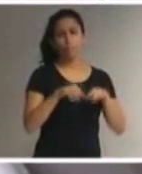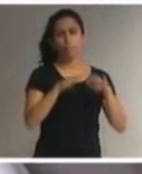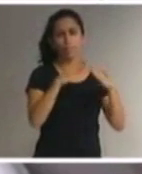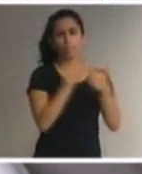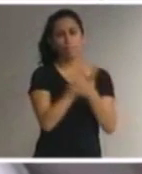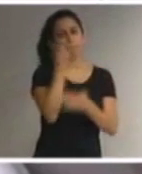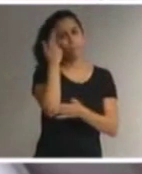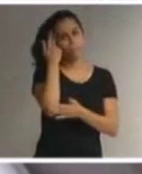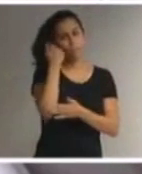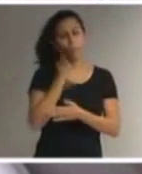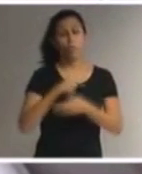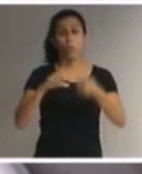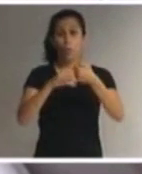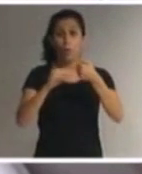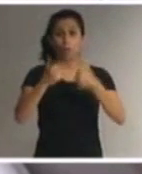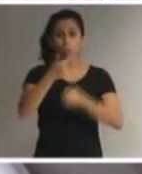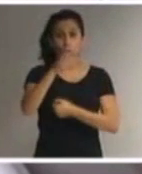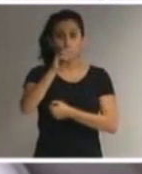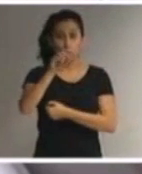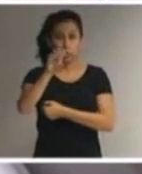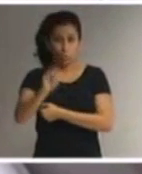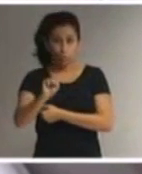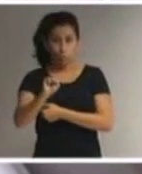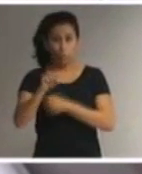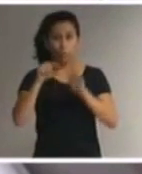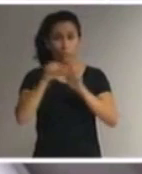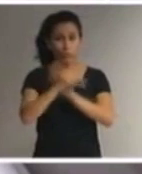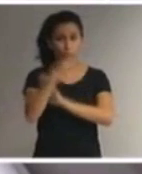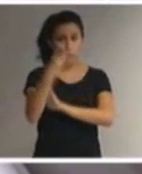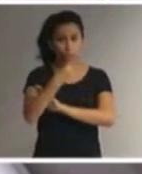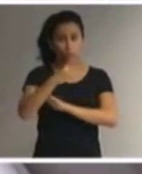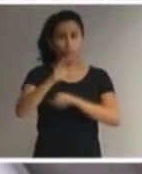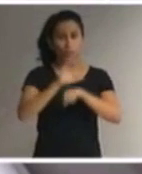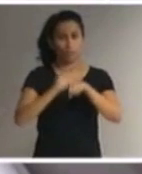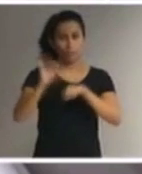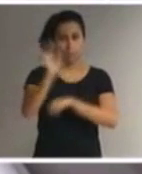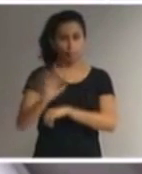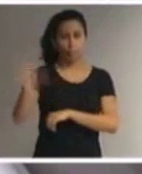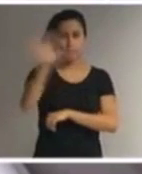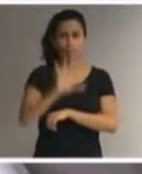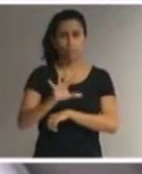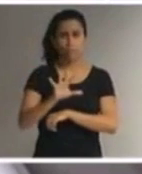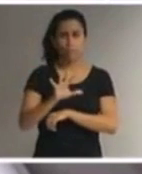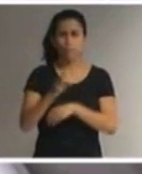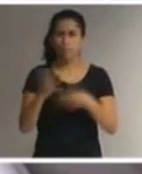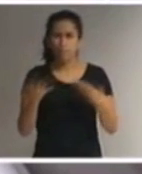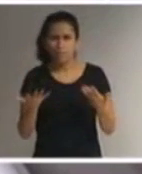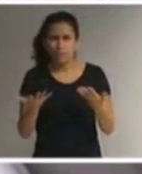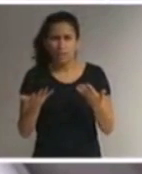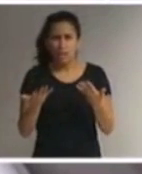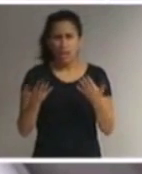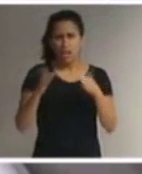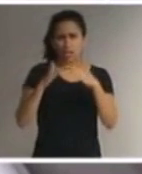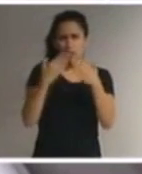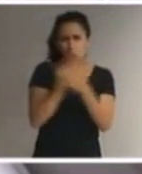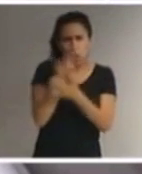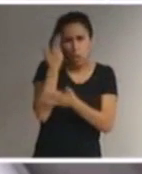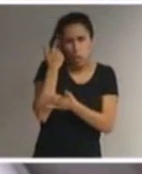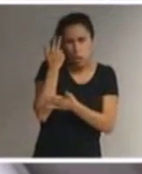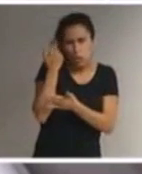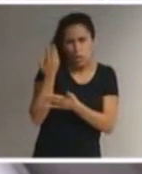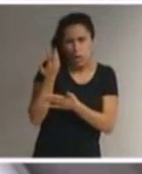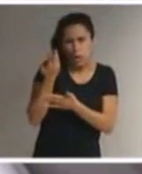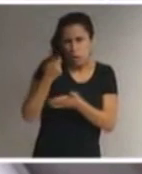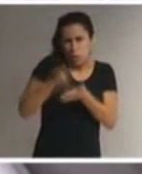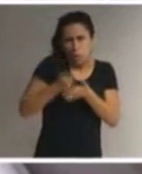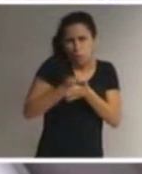208 inciso 3 da constituição da república isso não significa que a rede regular não esteja obrigada a oferecê-lo ao